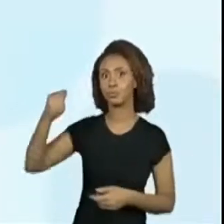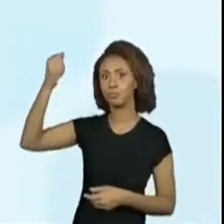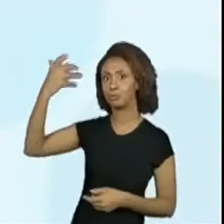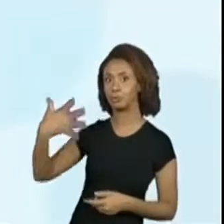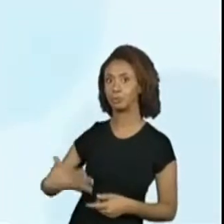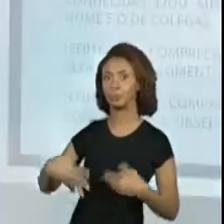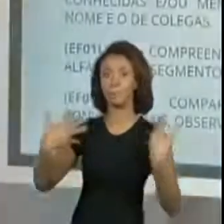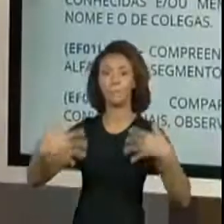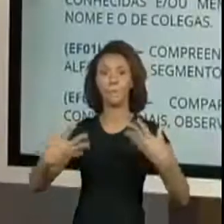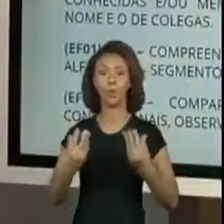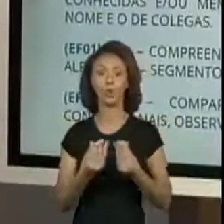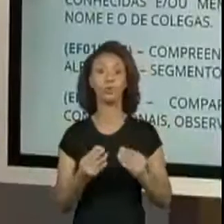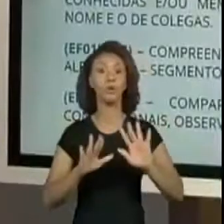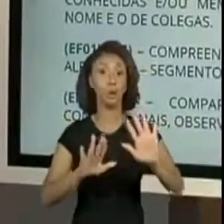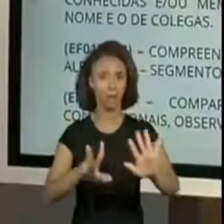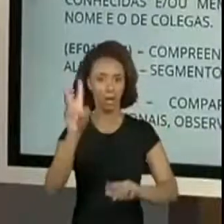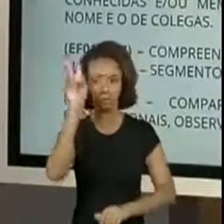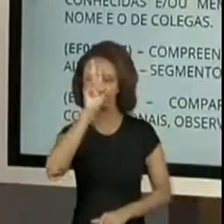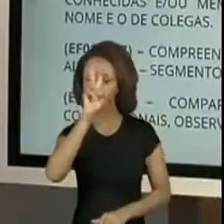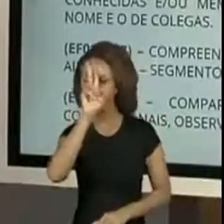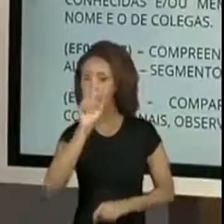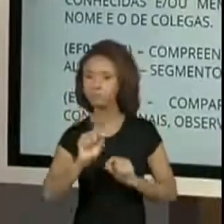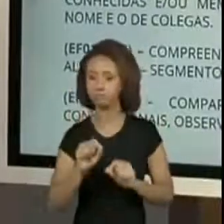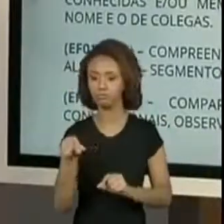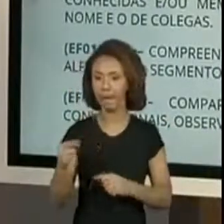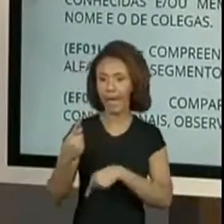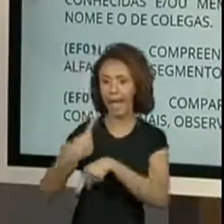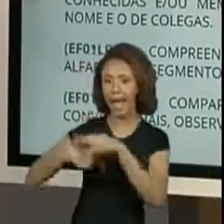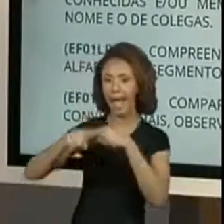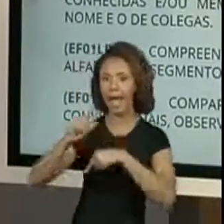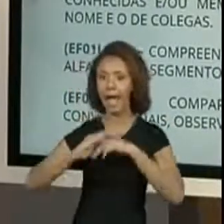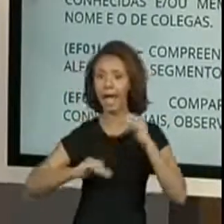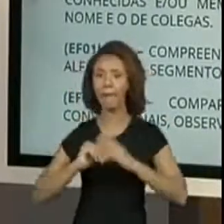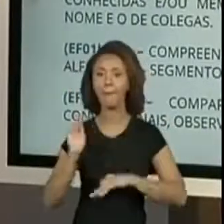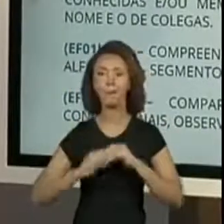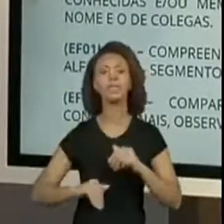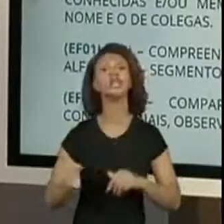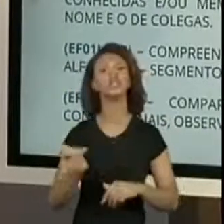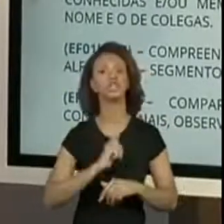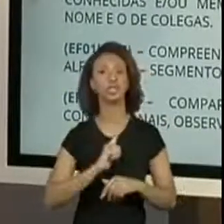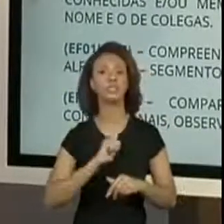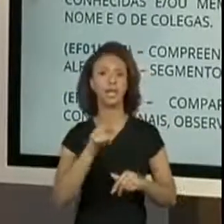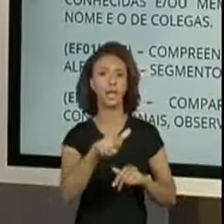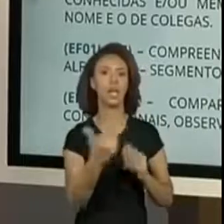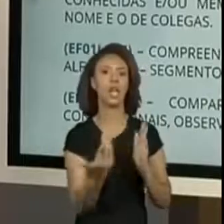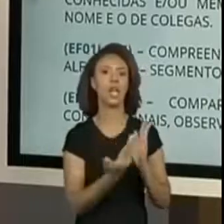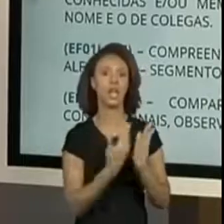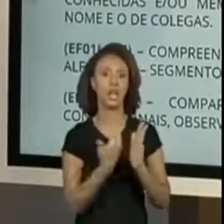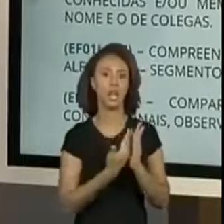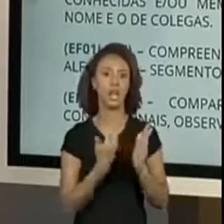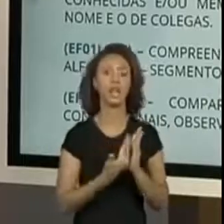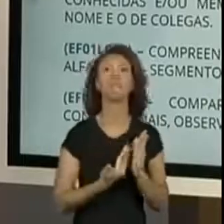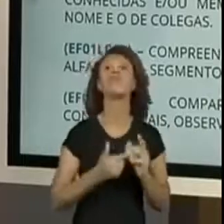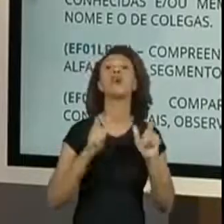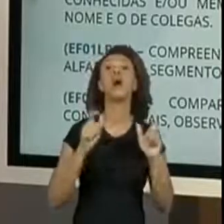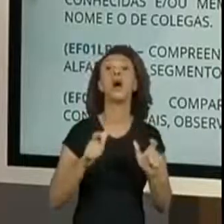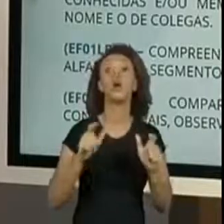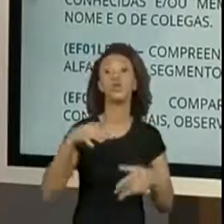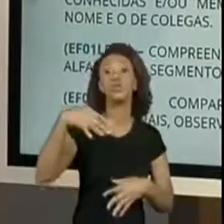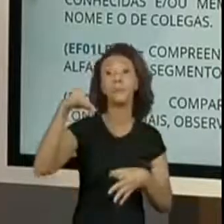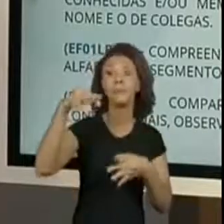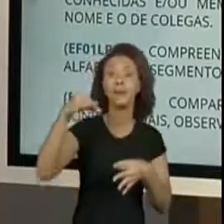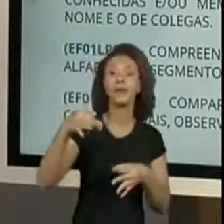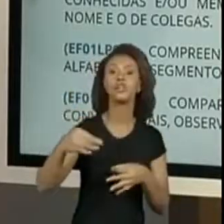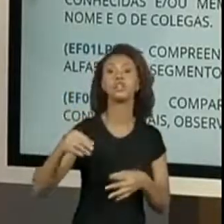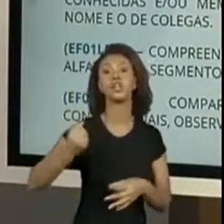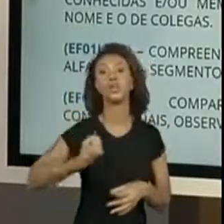Lembrando a todo mundo aí que essas habilidades estão destacadas nas aulas 5 e 6 do material